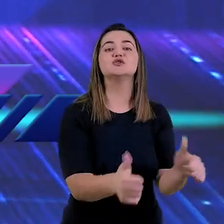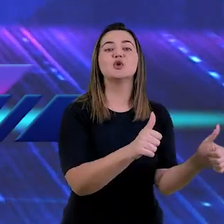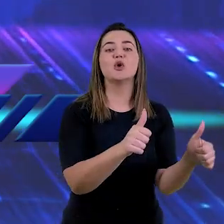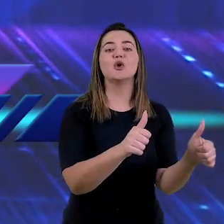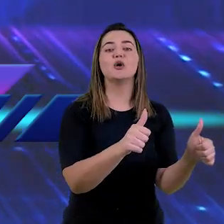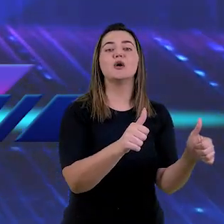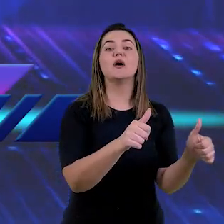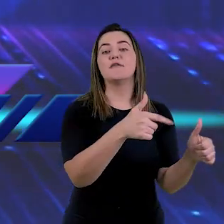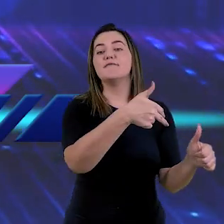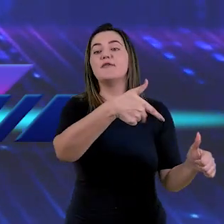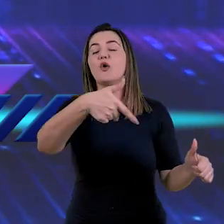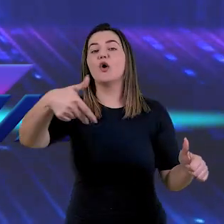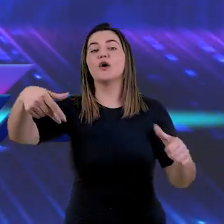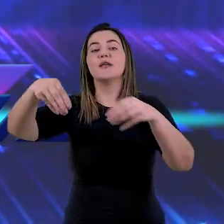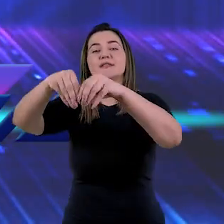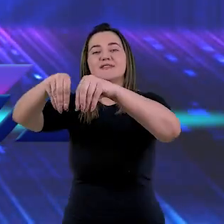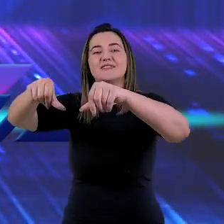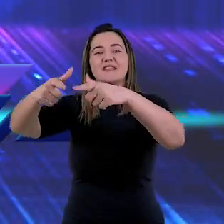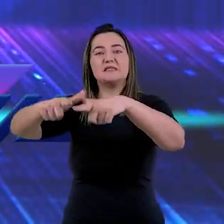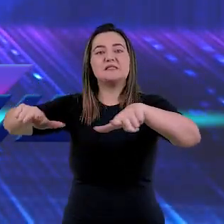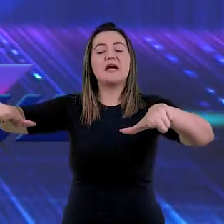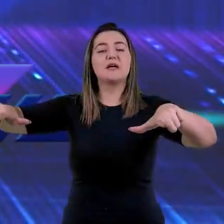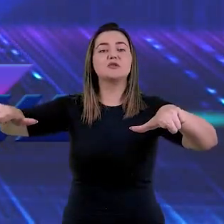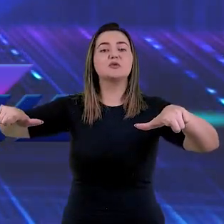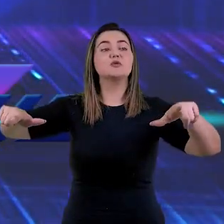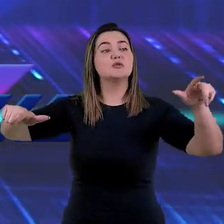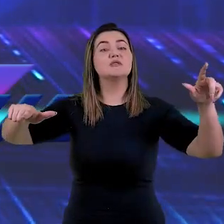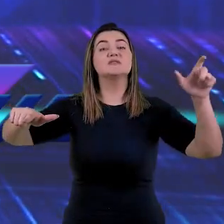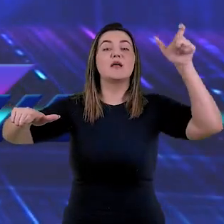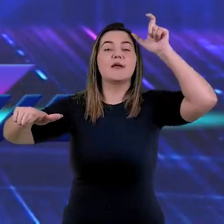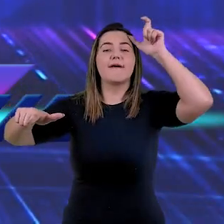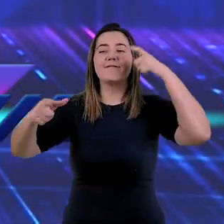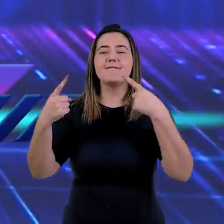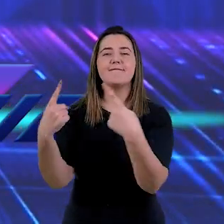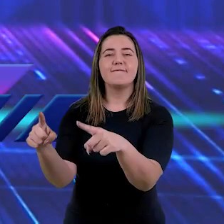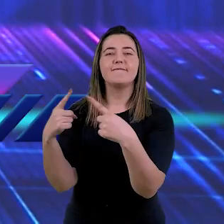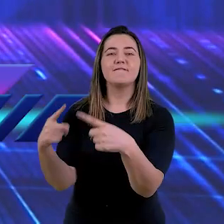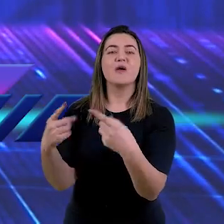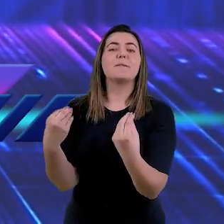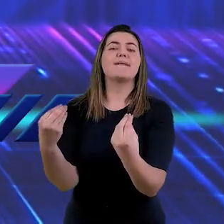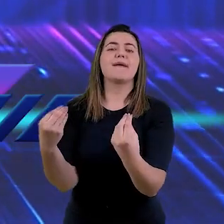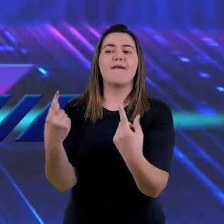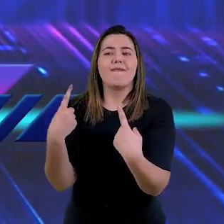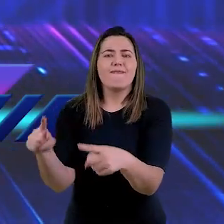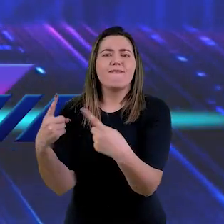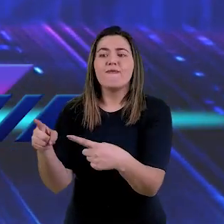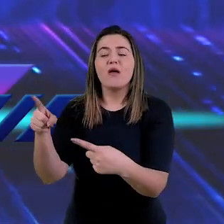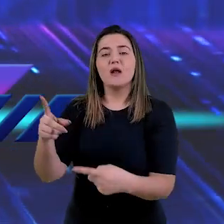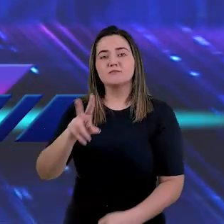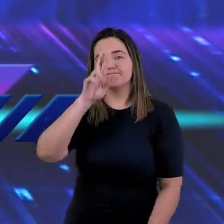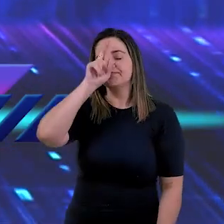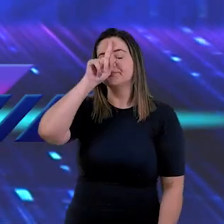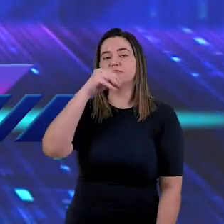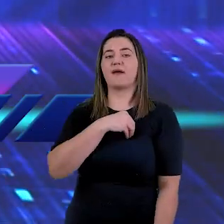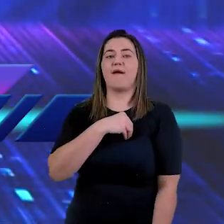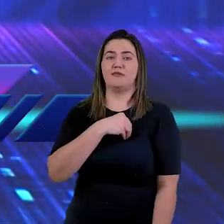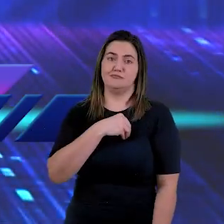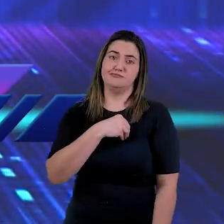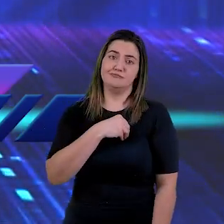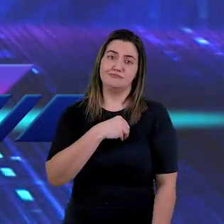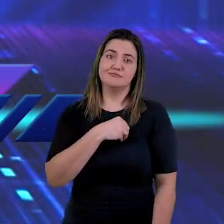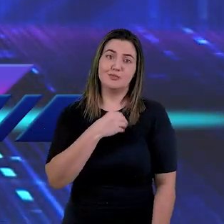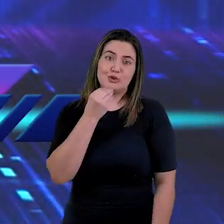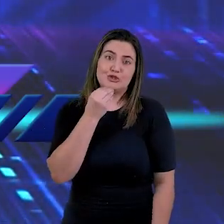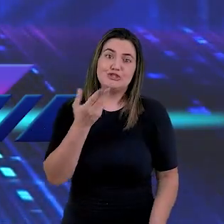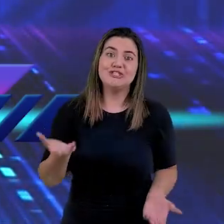Jesus, oferecer tentações. Porque Jesus poderia cair nas tentações. Jesus poderia ter pecado. Mas